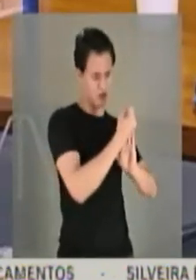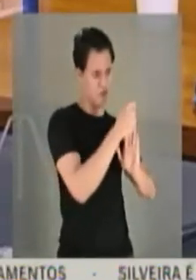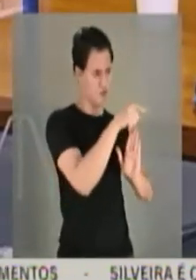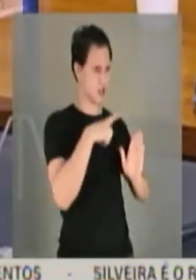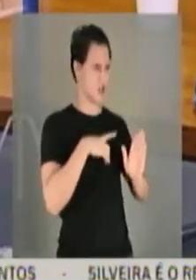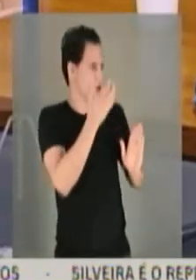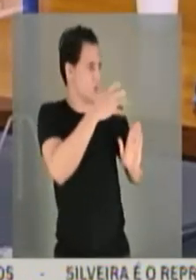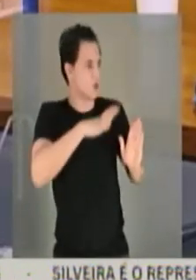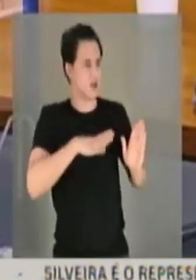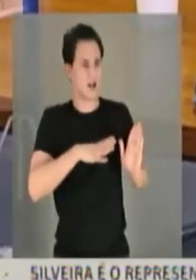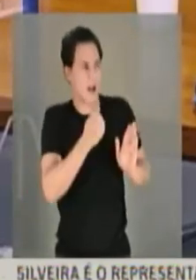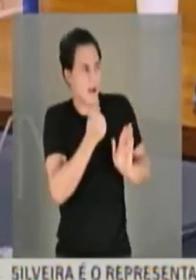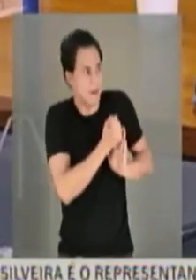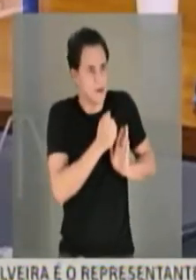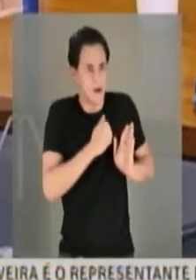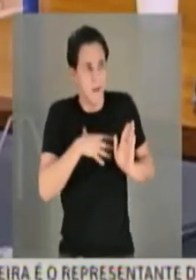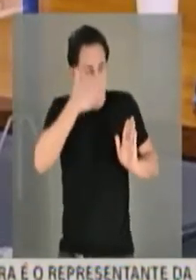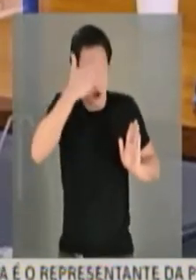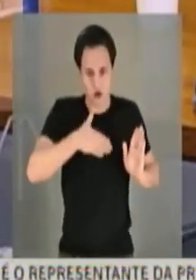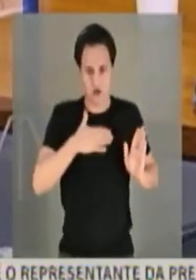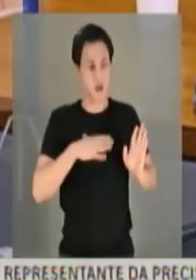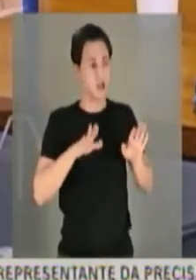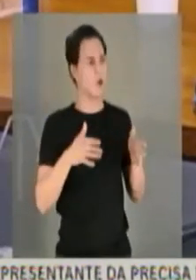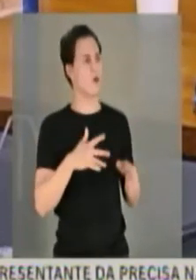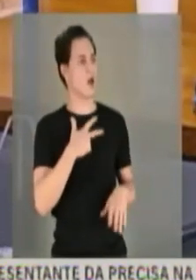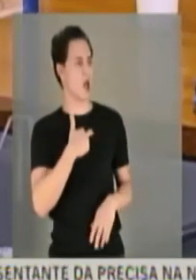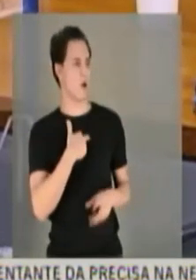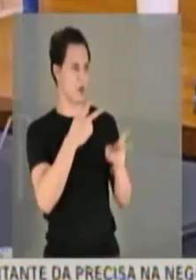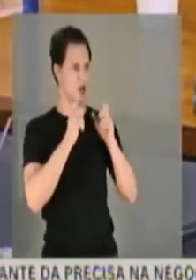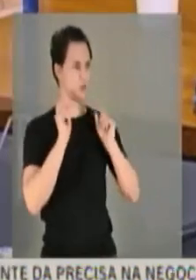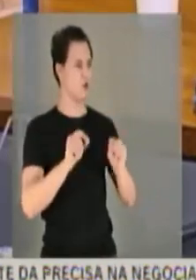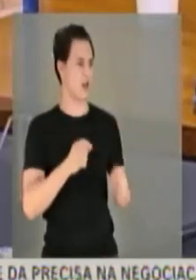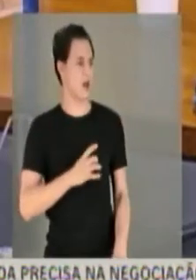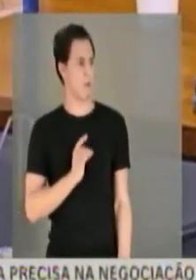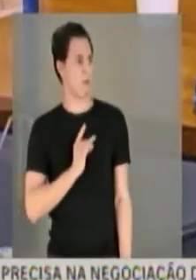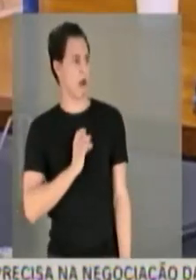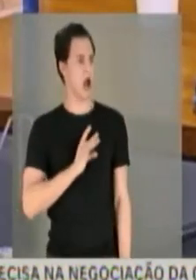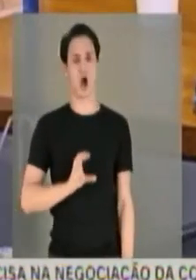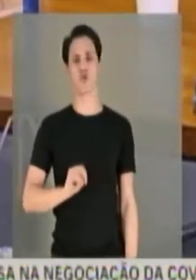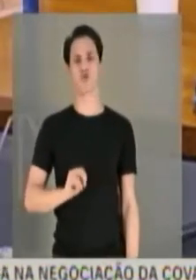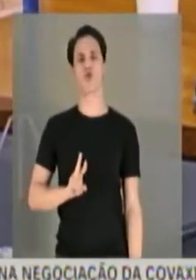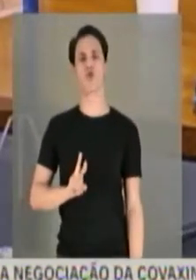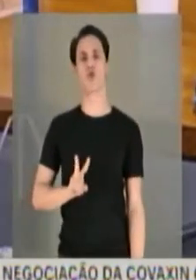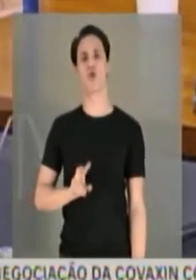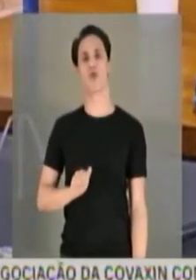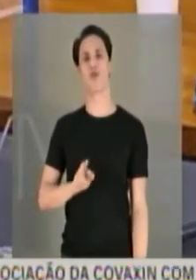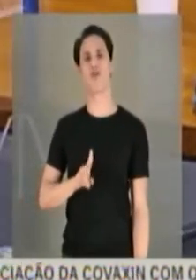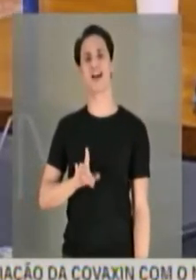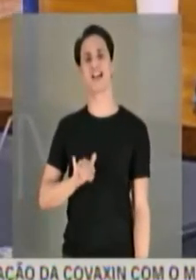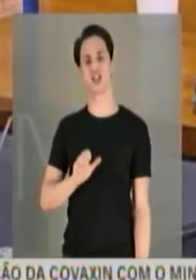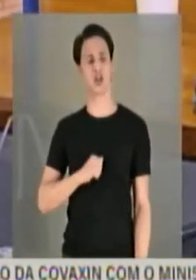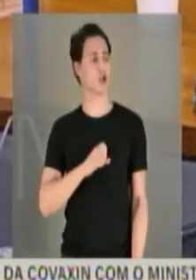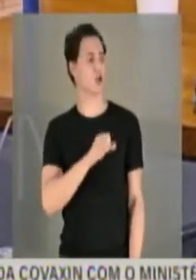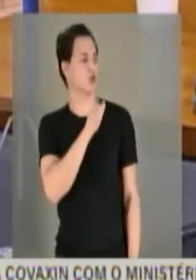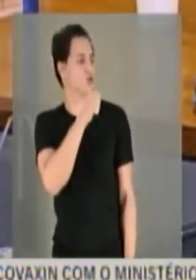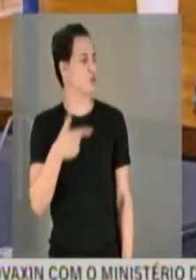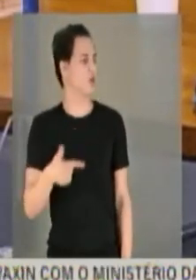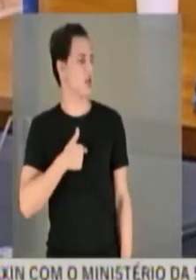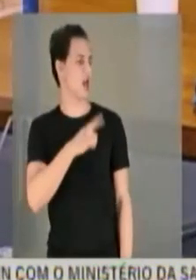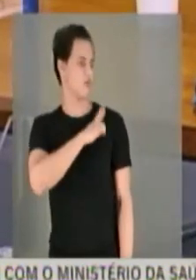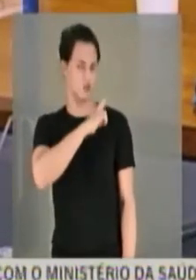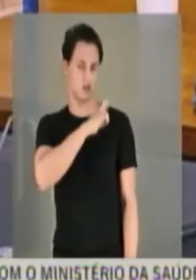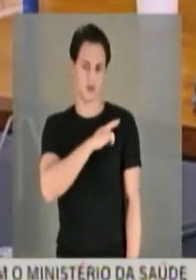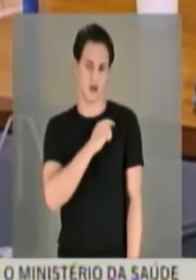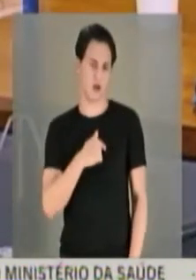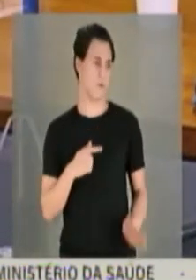rastro. Então eu vejo isso muito mais como um ato de covardia do que propriamente, do que de responsabilidade. Não vou perguntar se